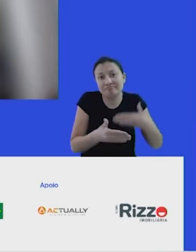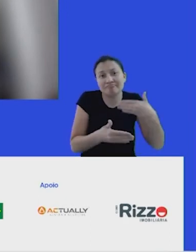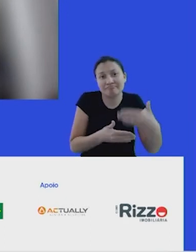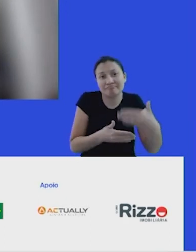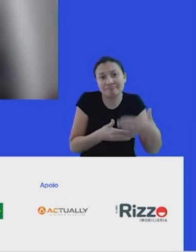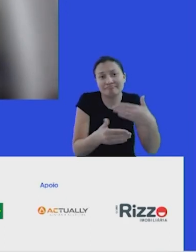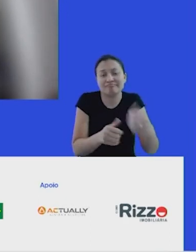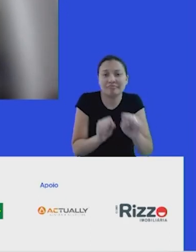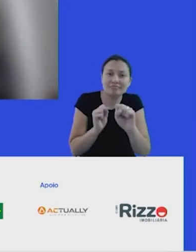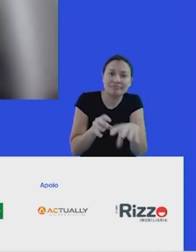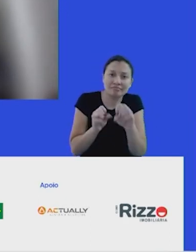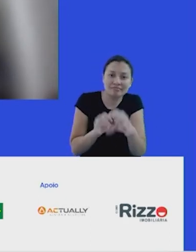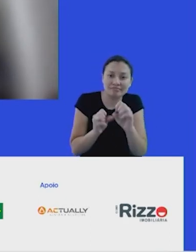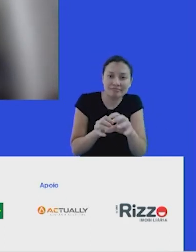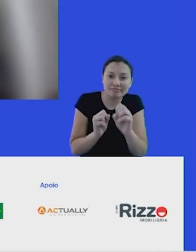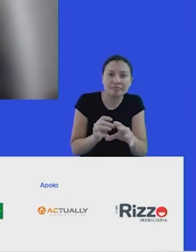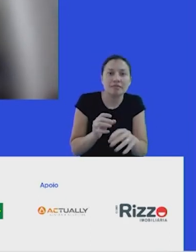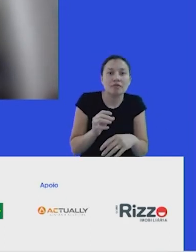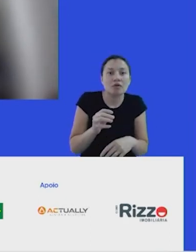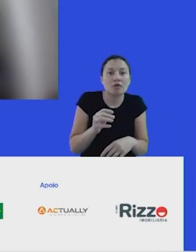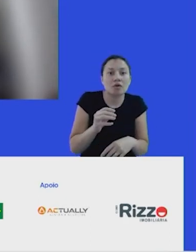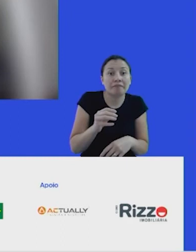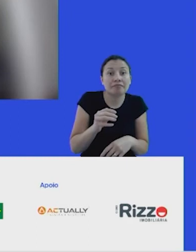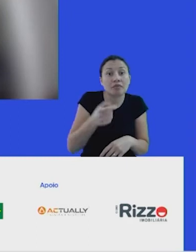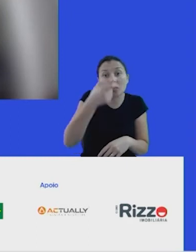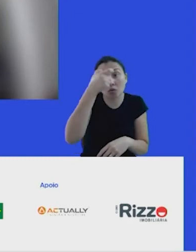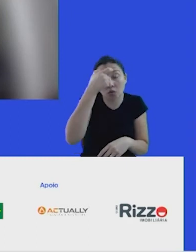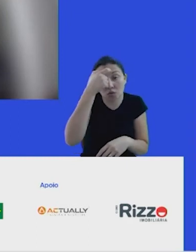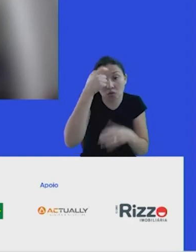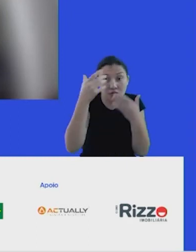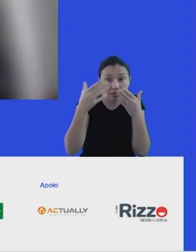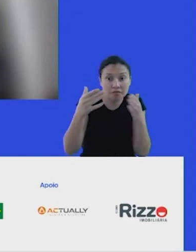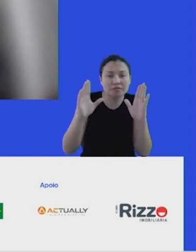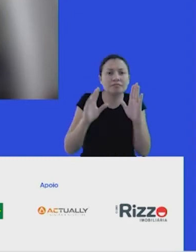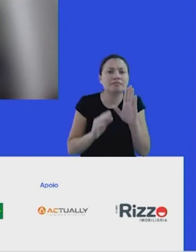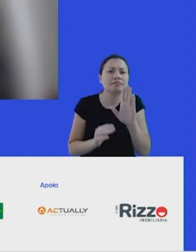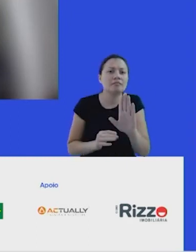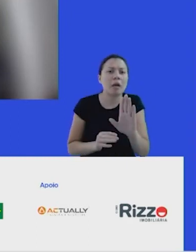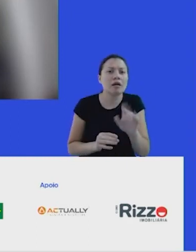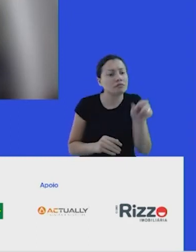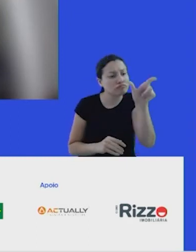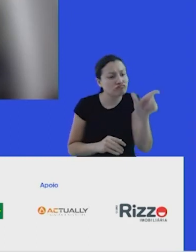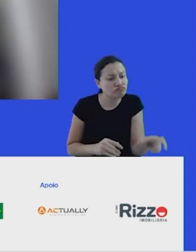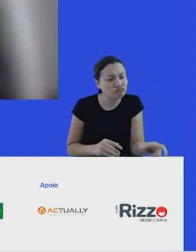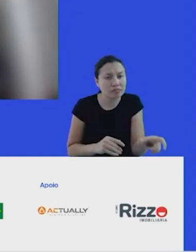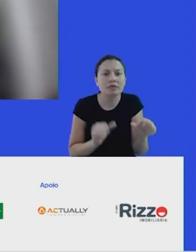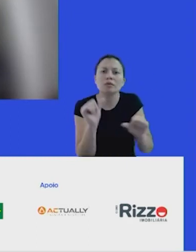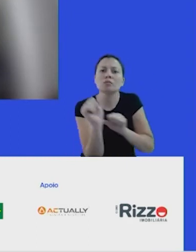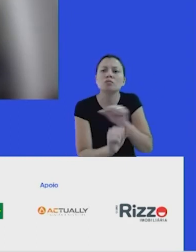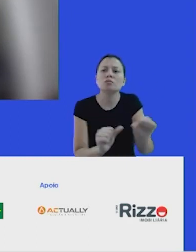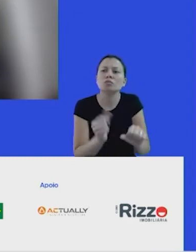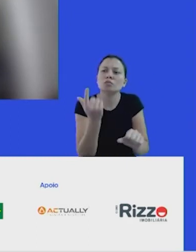educação, de ampliação de consciência, mas principalmente o que faz o ser humano mudar, porque mudar é um exercício que demanda